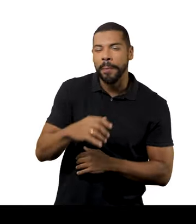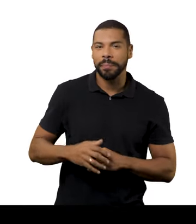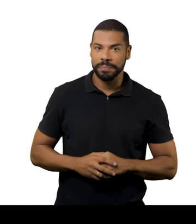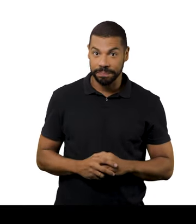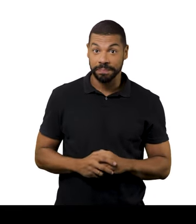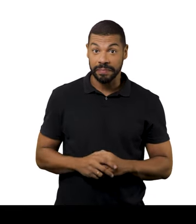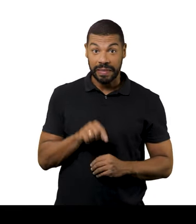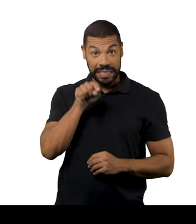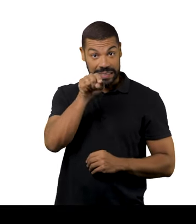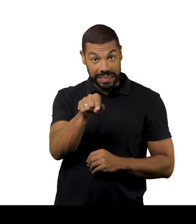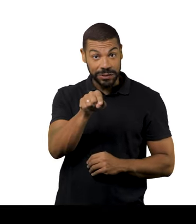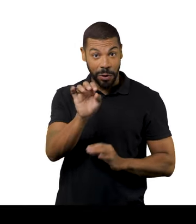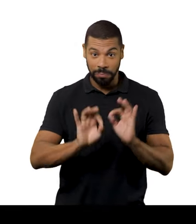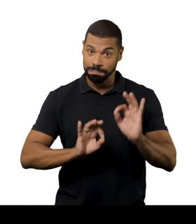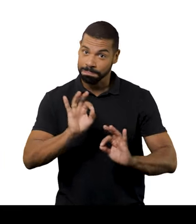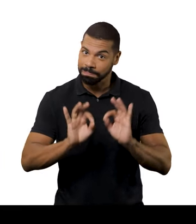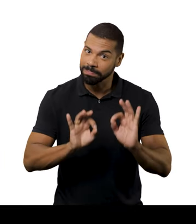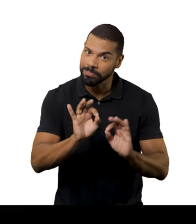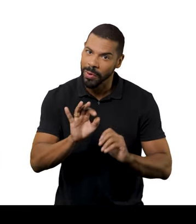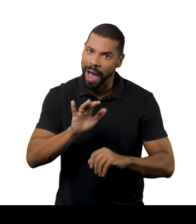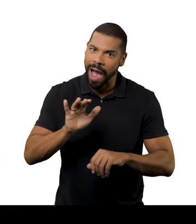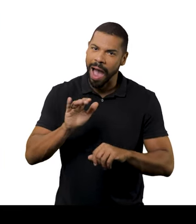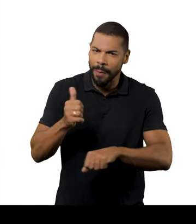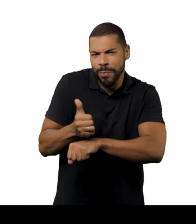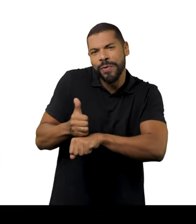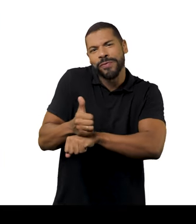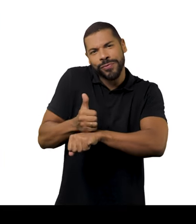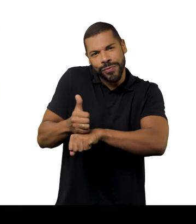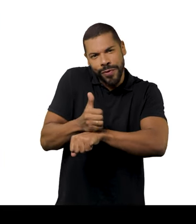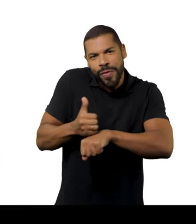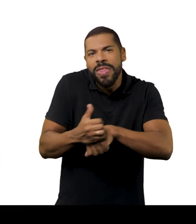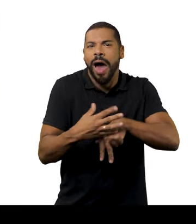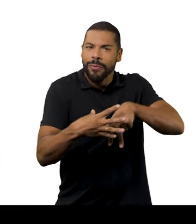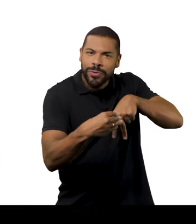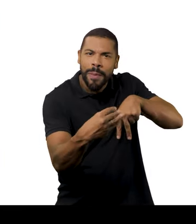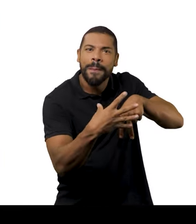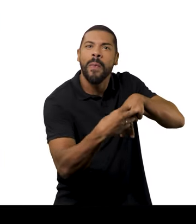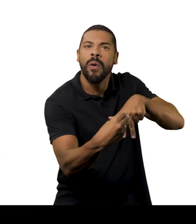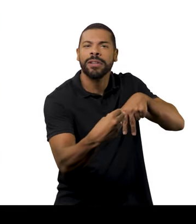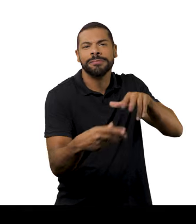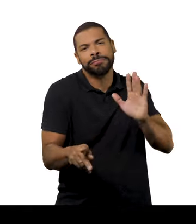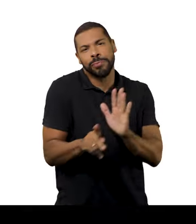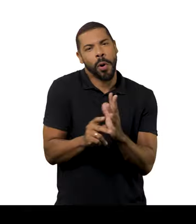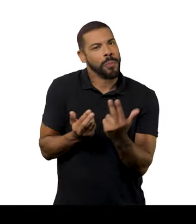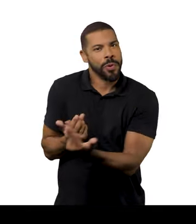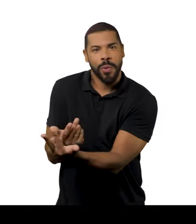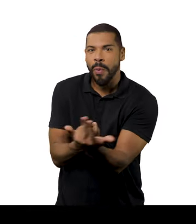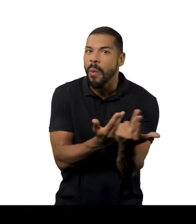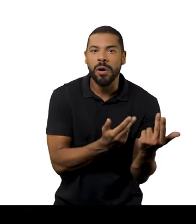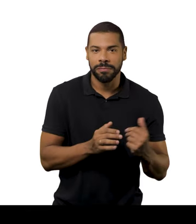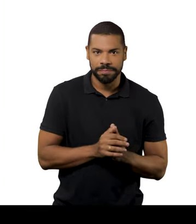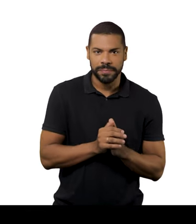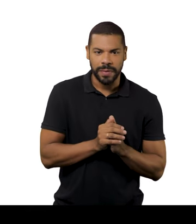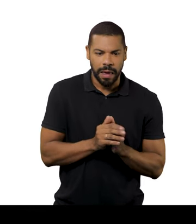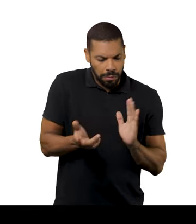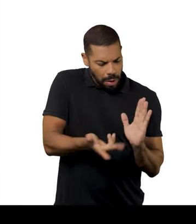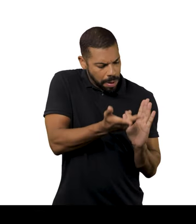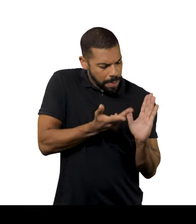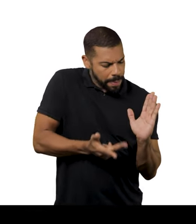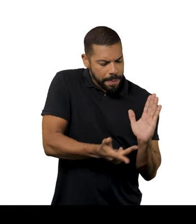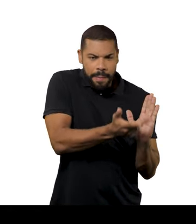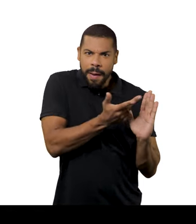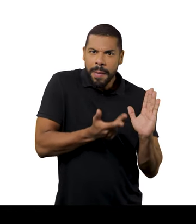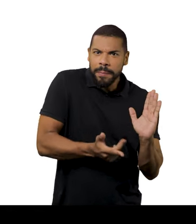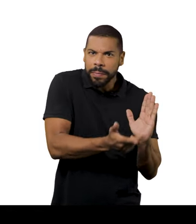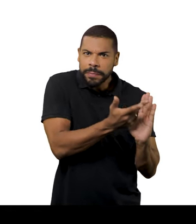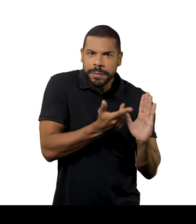que é tridimensional. E isso, quem faz moda, de alguma forma, está lidando com essa mesma questão. Eu desenhei lá a roupa, na hora